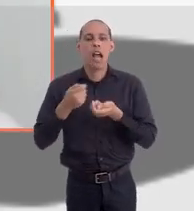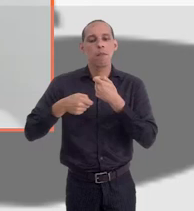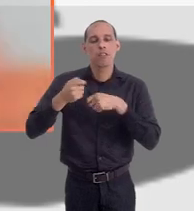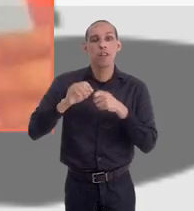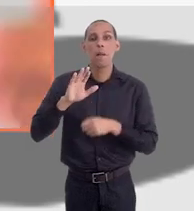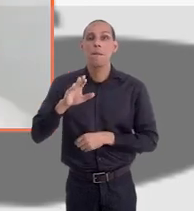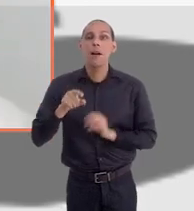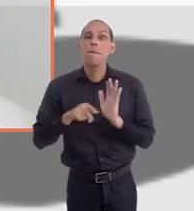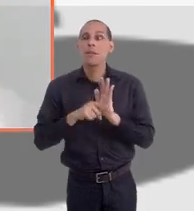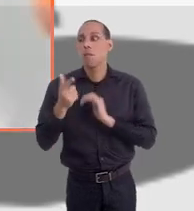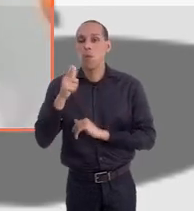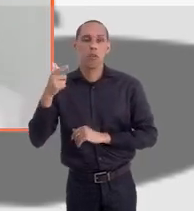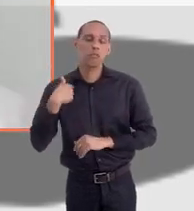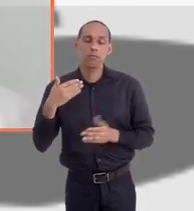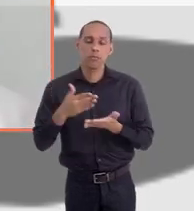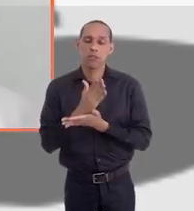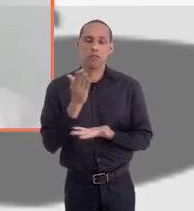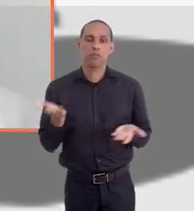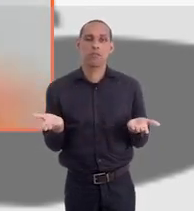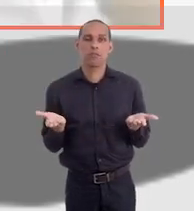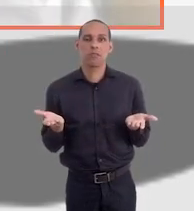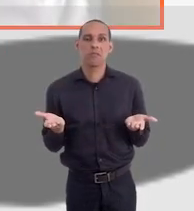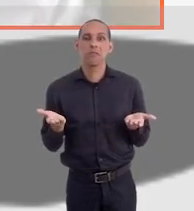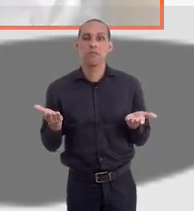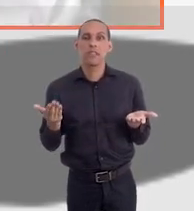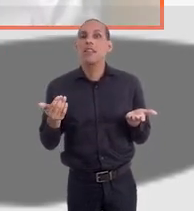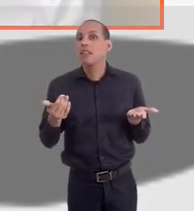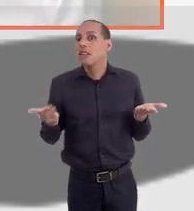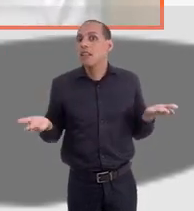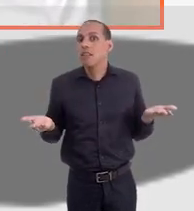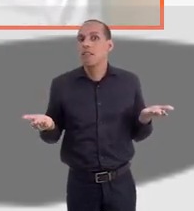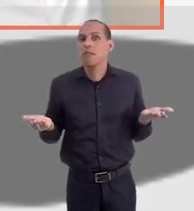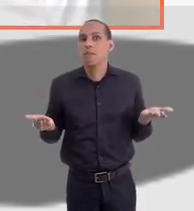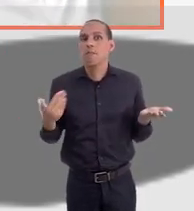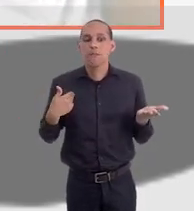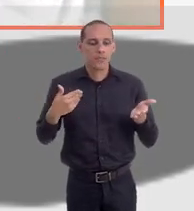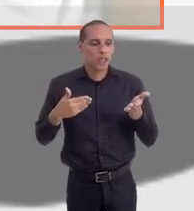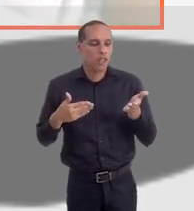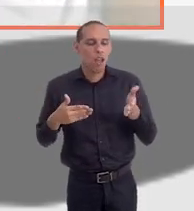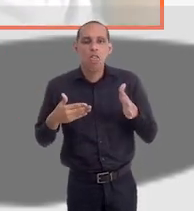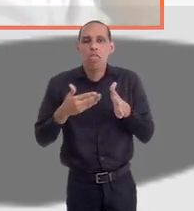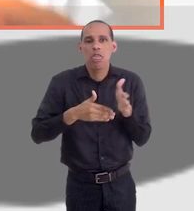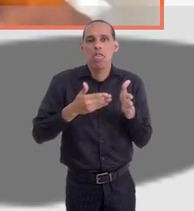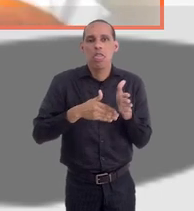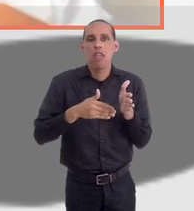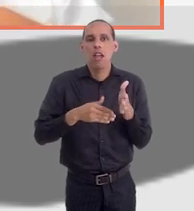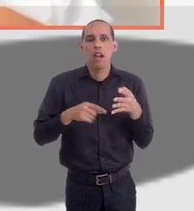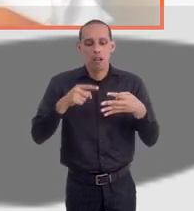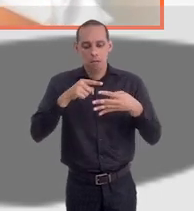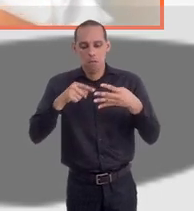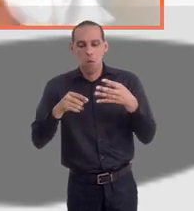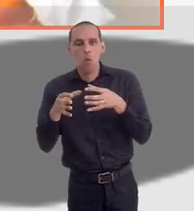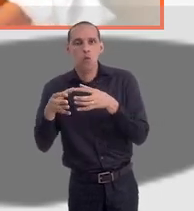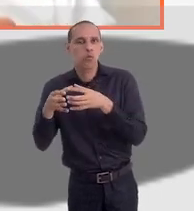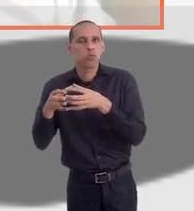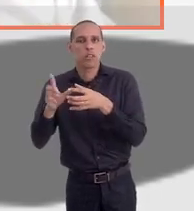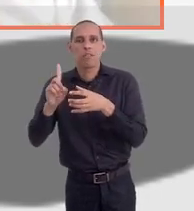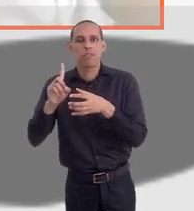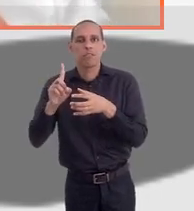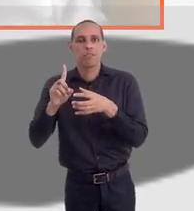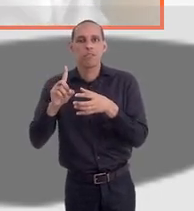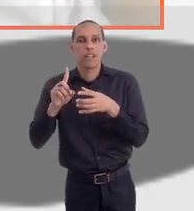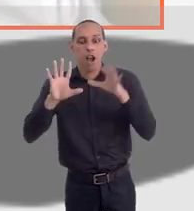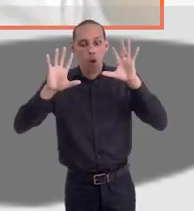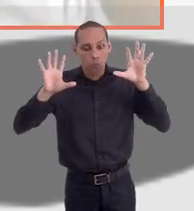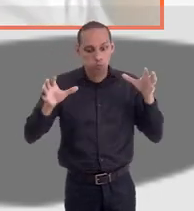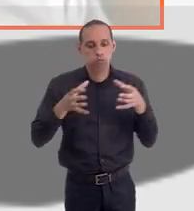administrativo, mas conseguir o mínimo nas outras matérias, eu estou aprovado. Então, não me reprova zerar uma disciplina dentro do conjunto de matérias. O que